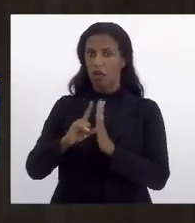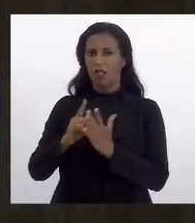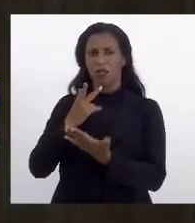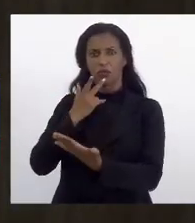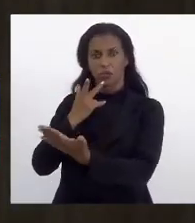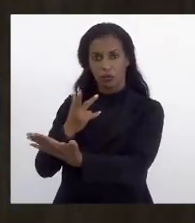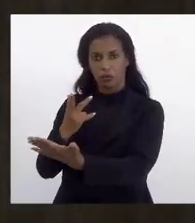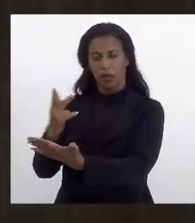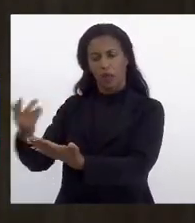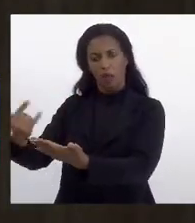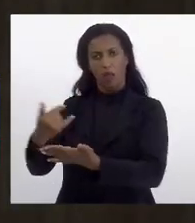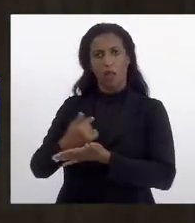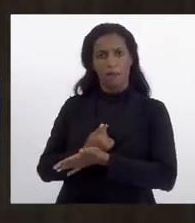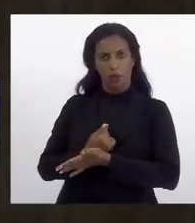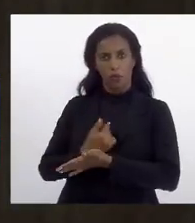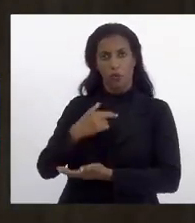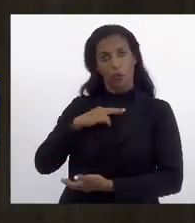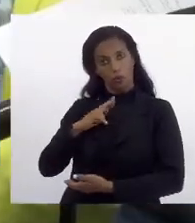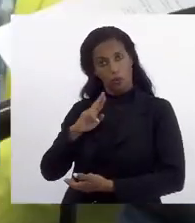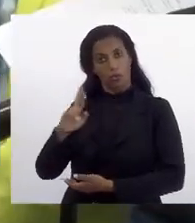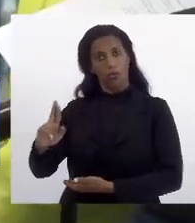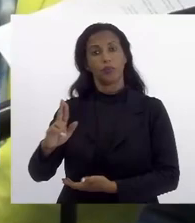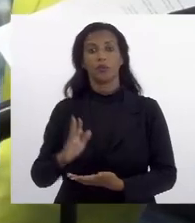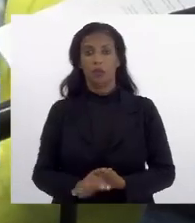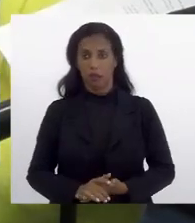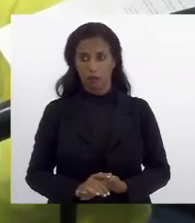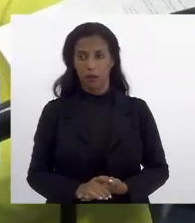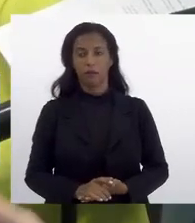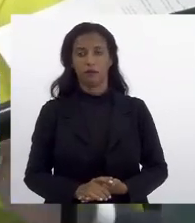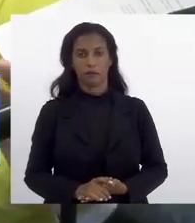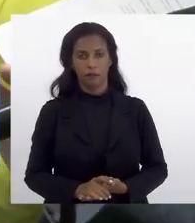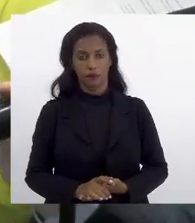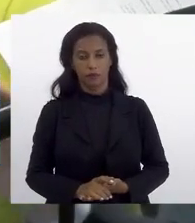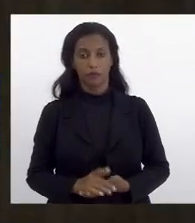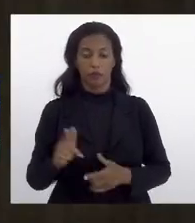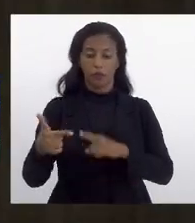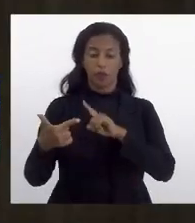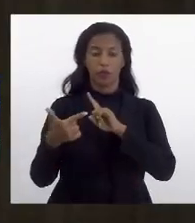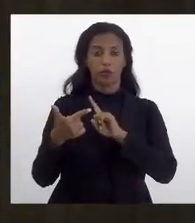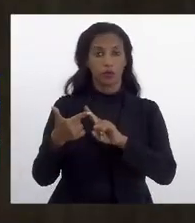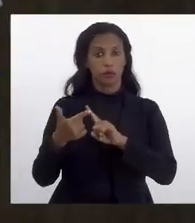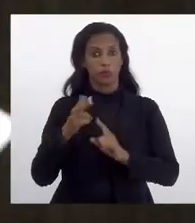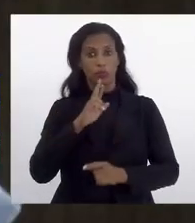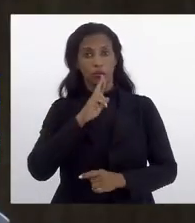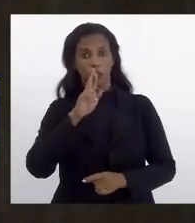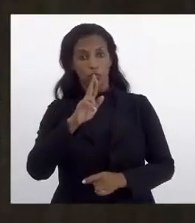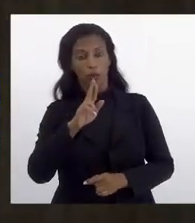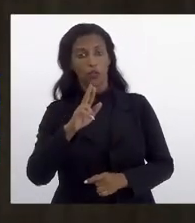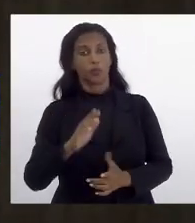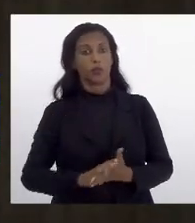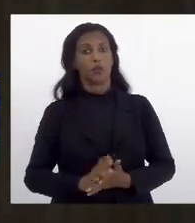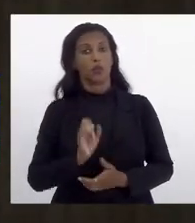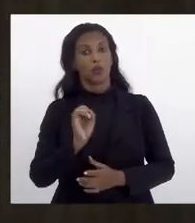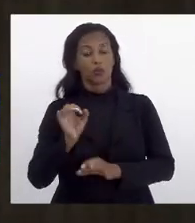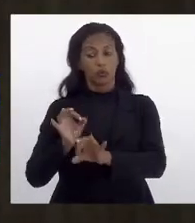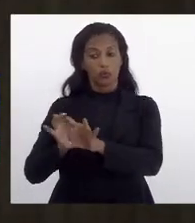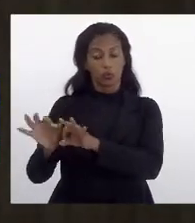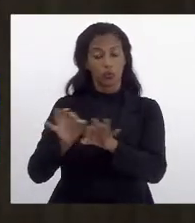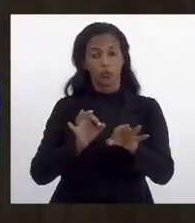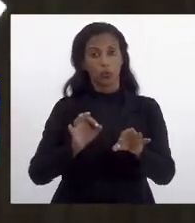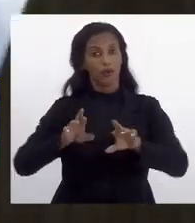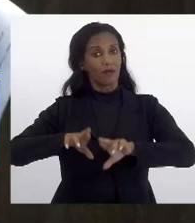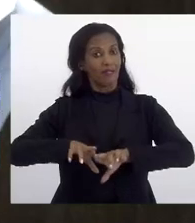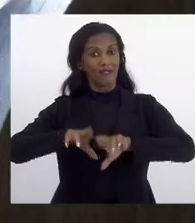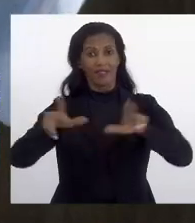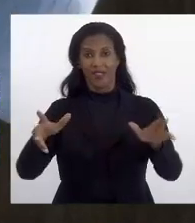Vossa Excelência, me interpelou e eu estou respondendo. Esse é o primeiro assunto. E o segundo, estou respondendo a outra questão. Os projetos no mérito